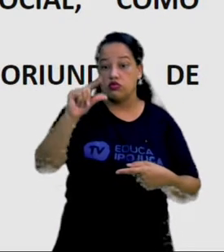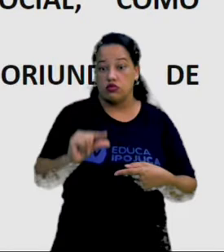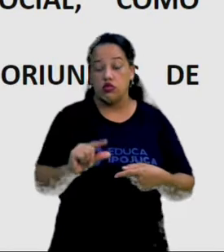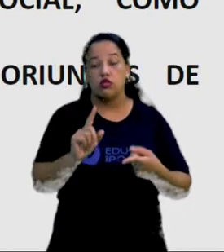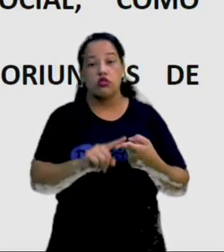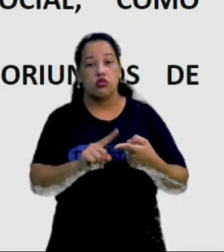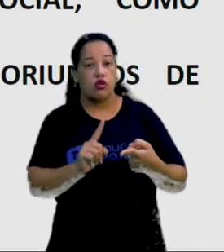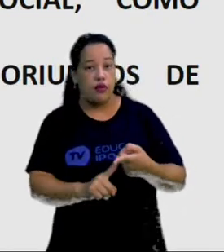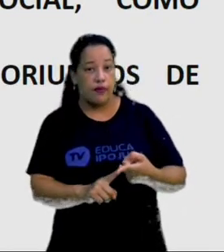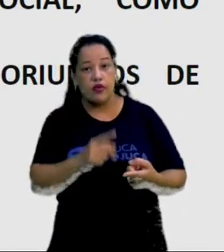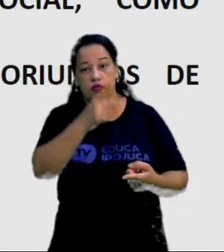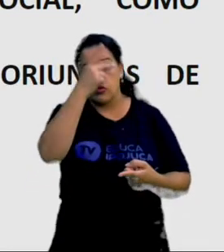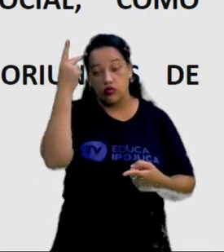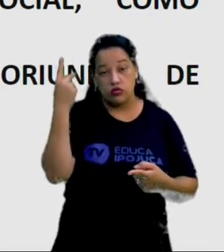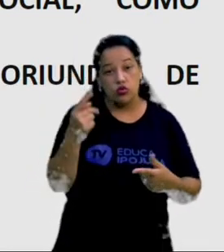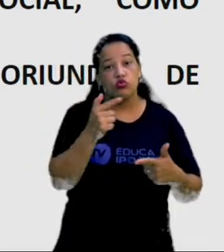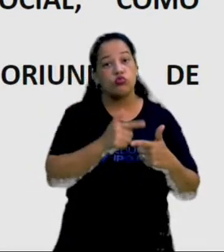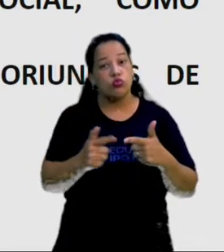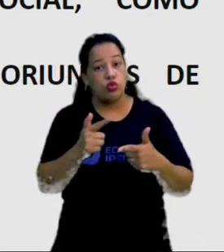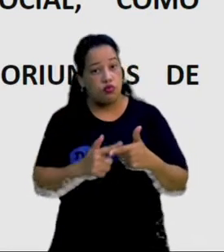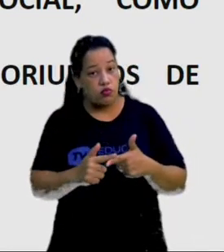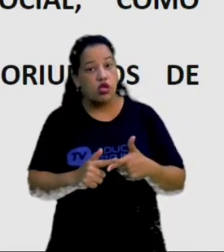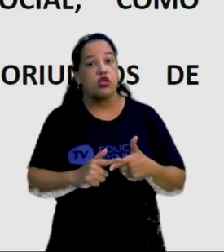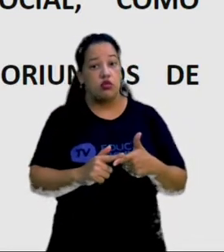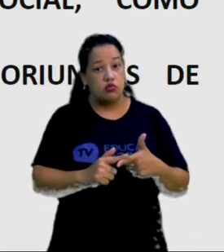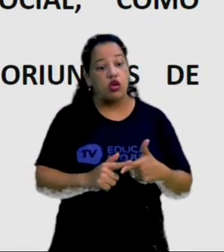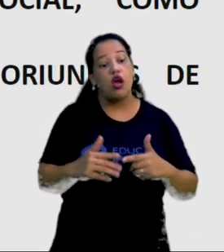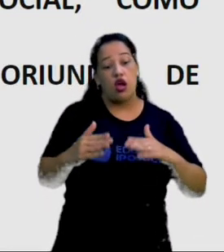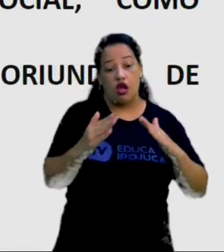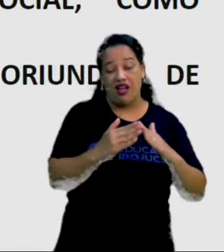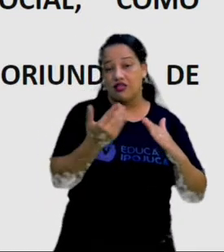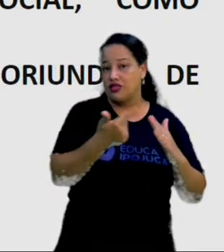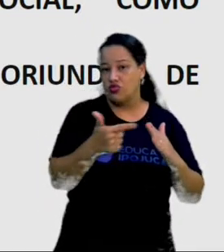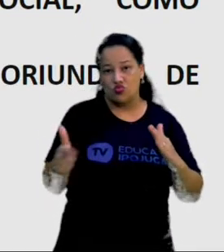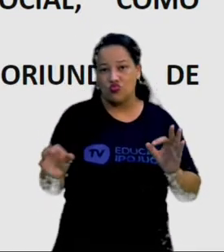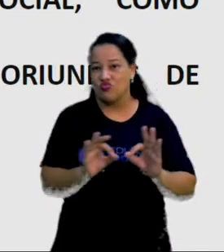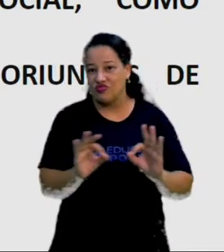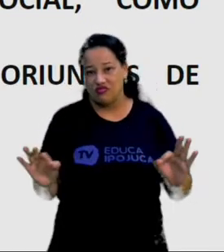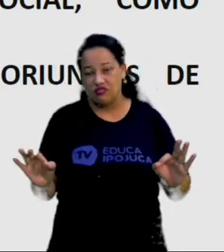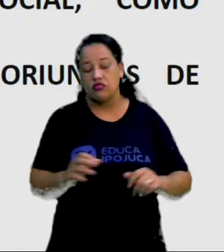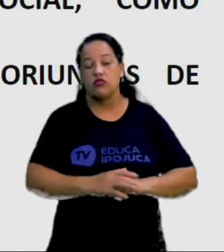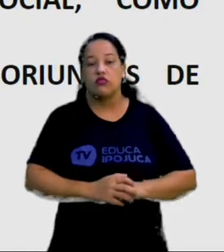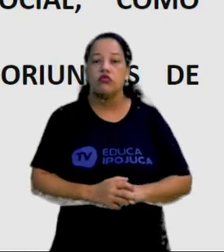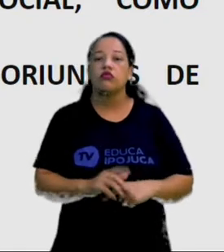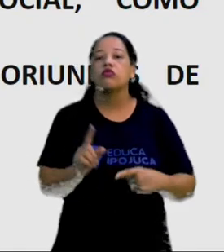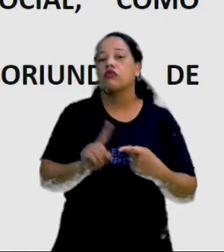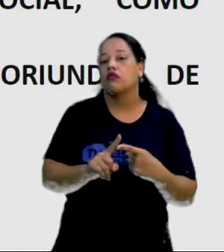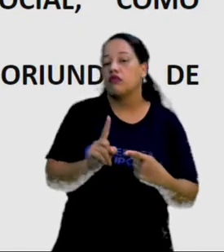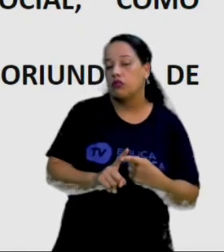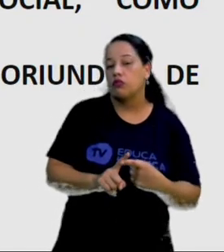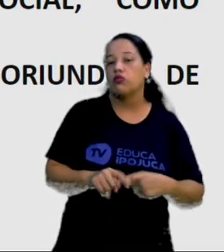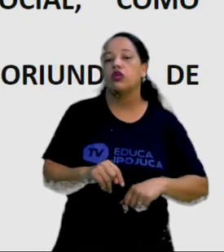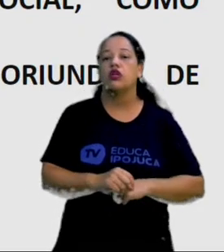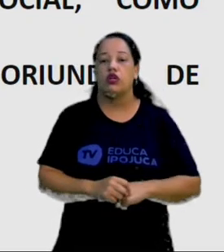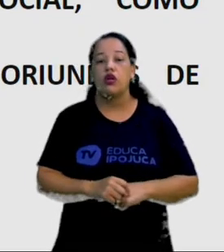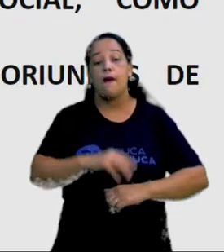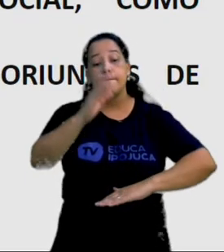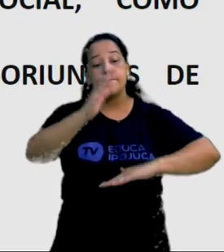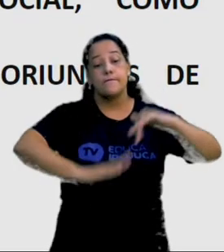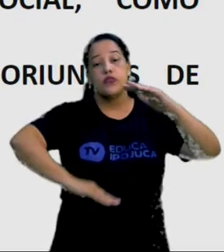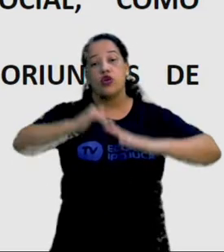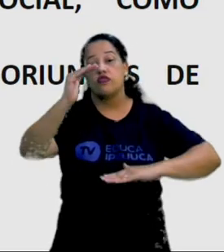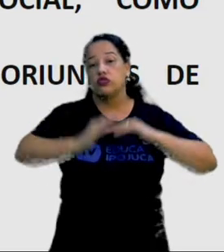vulnerabilidade social, como os moradores de rua. E programas de profissionalização